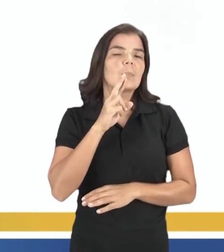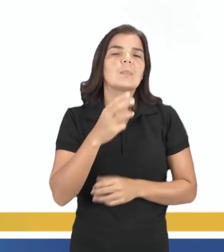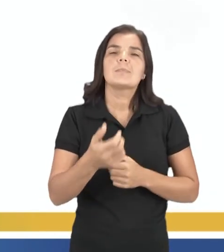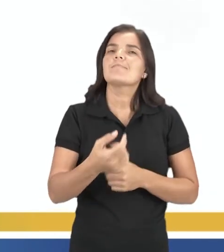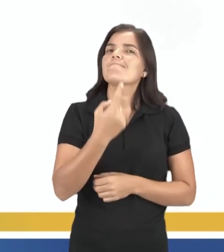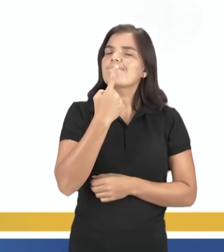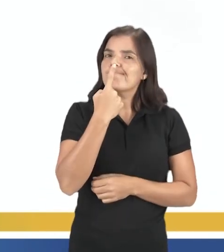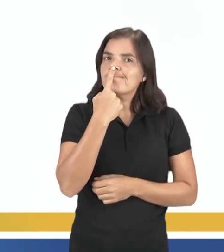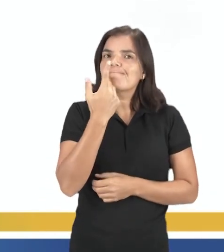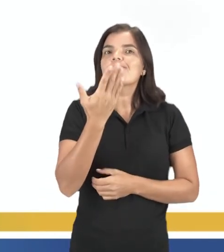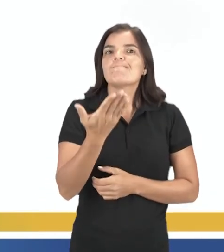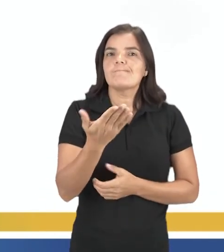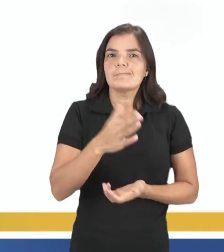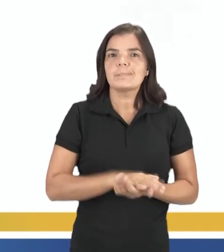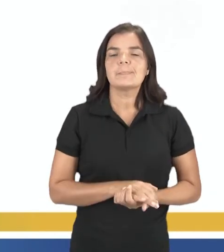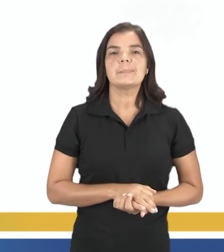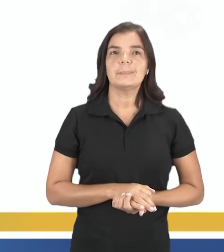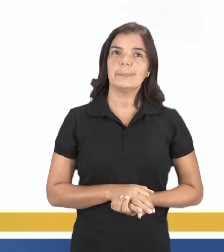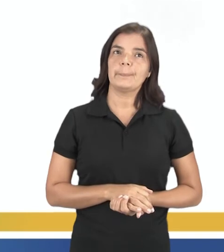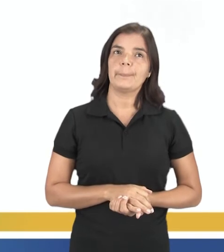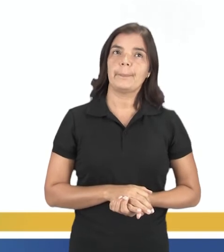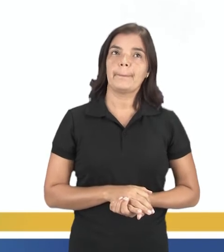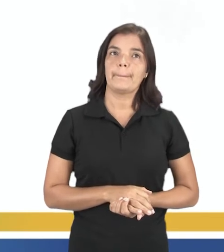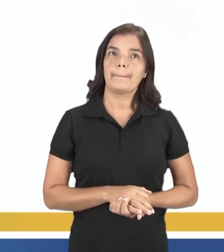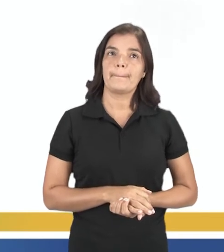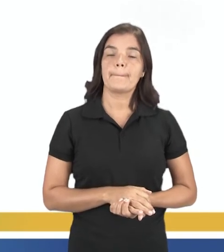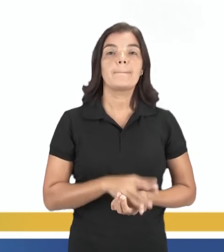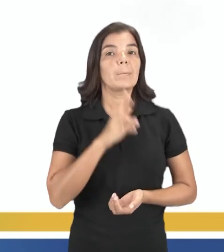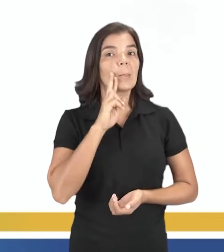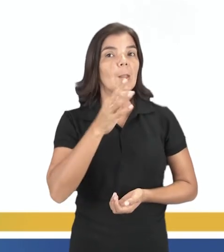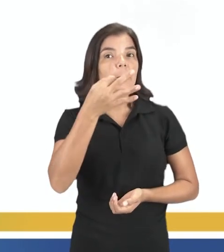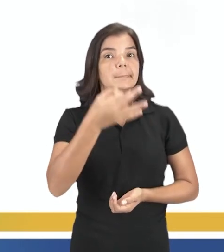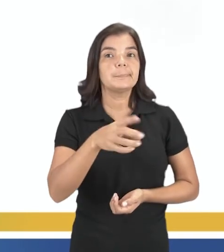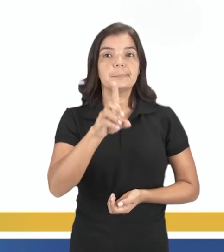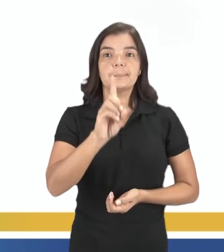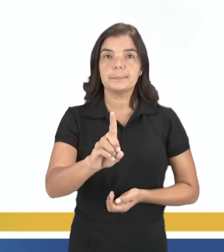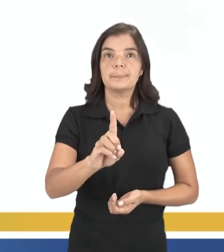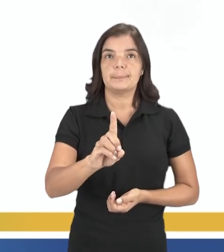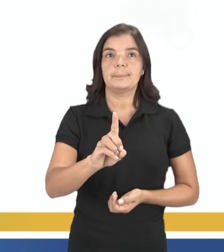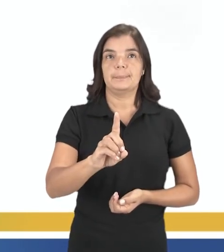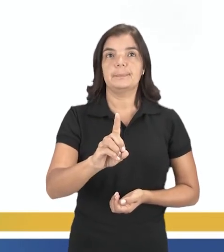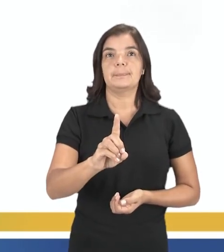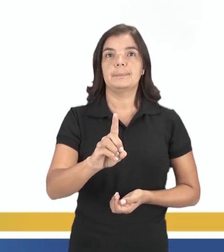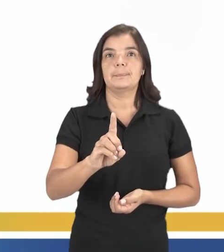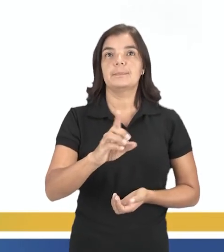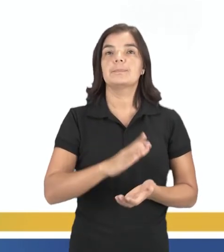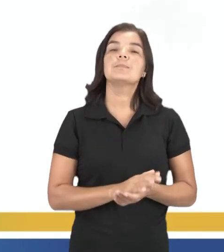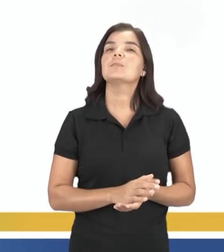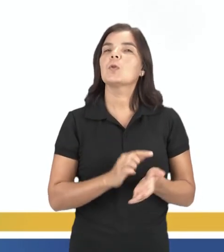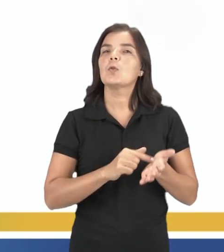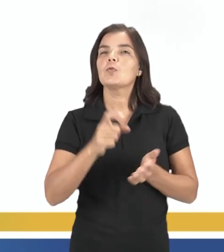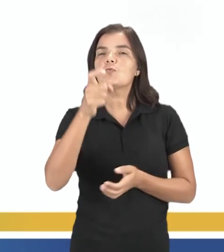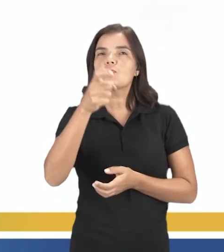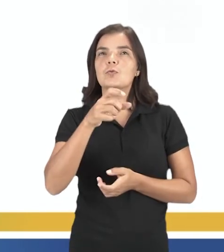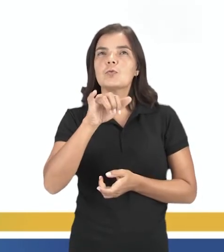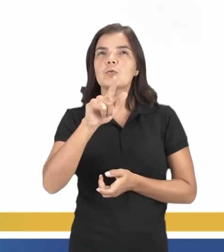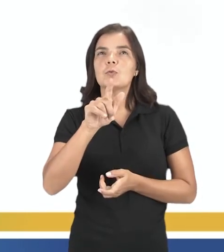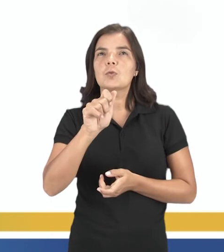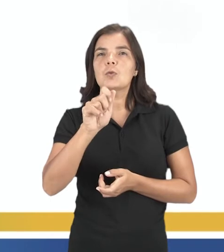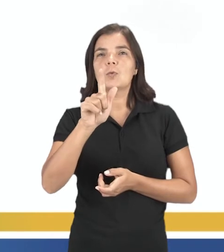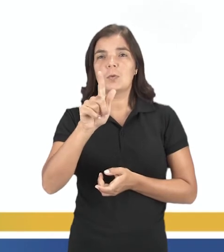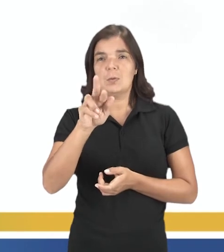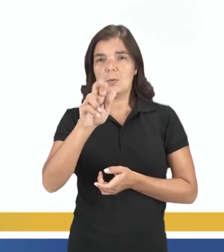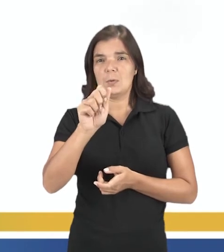bem na nossa cara. Tá certo? E olha só, a alternativa correta é a letra D, gente. Nos traços marcados pela